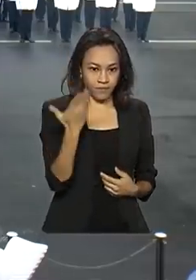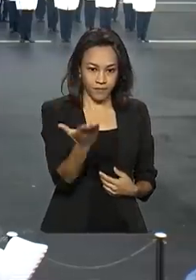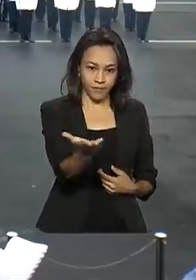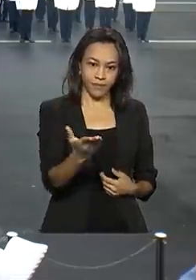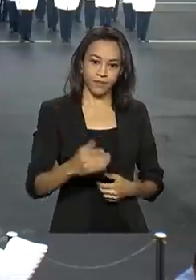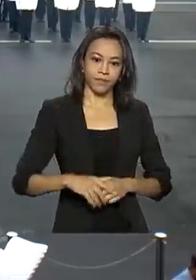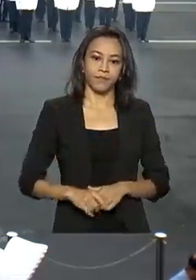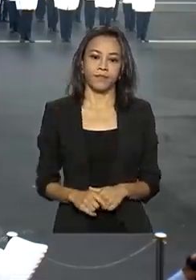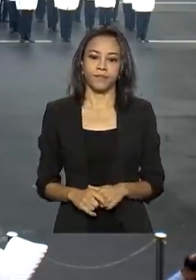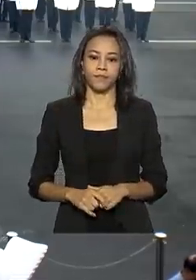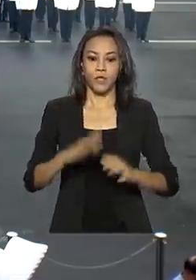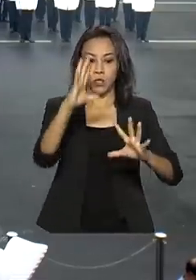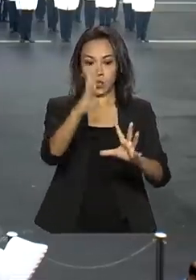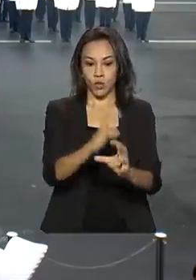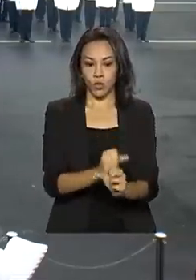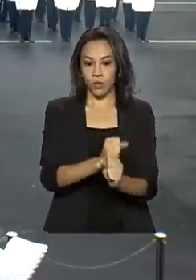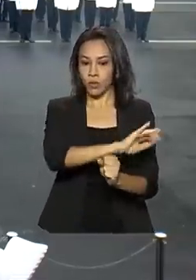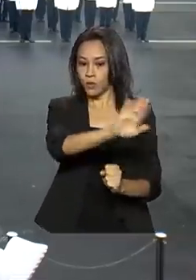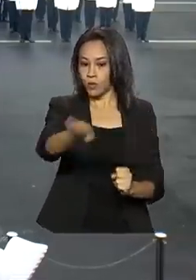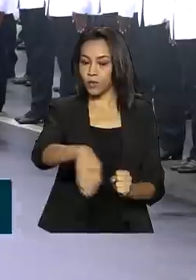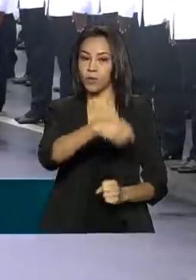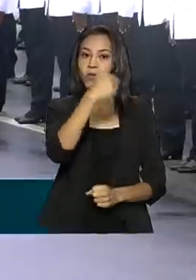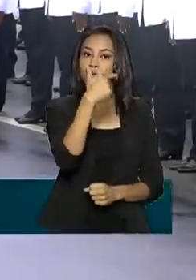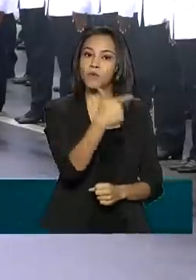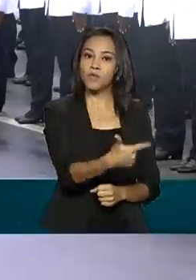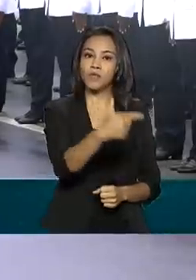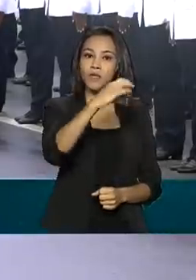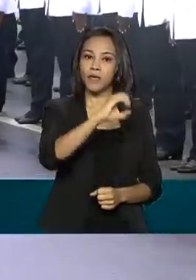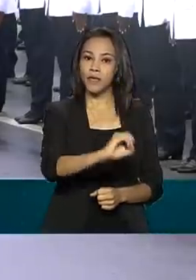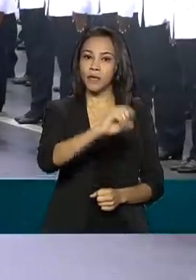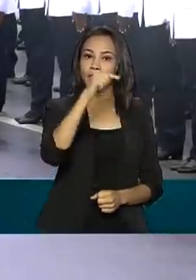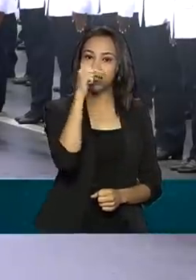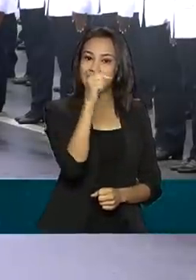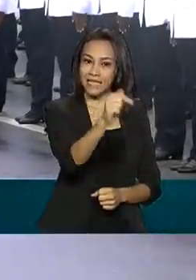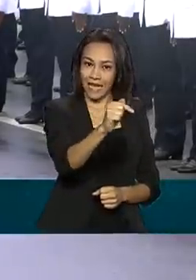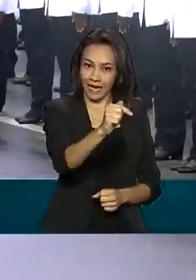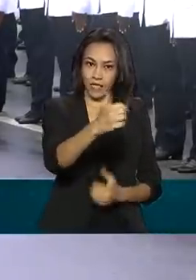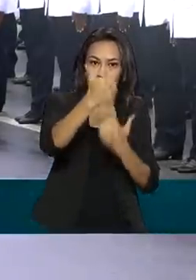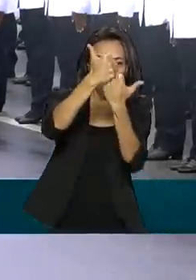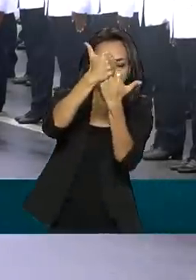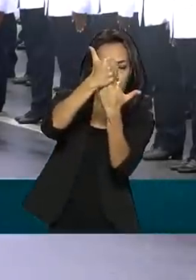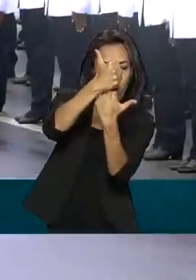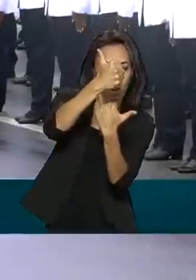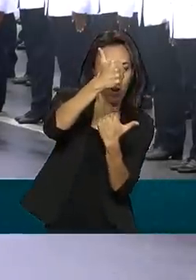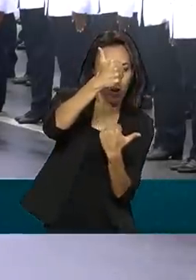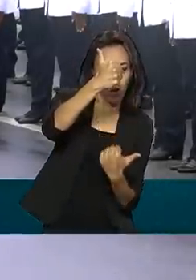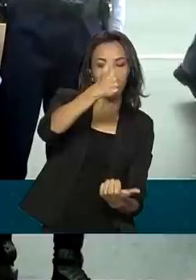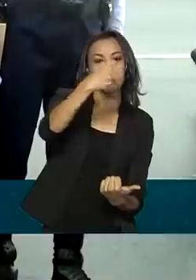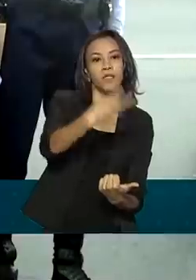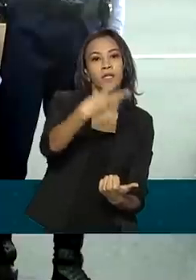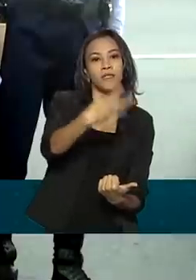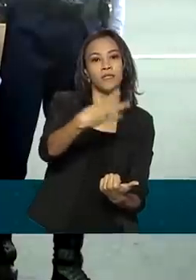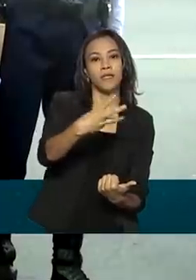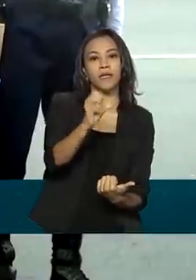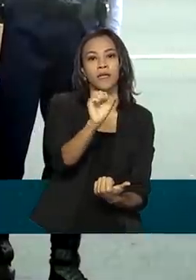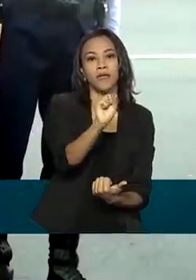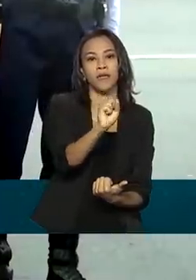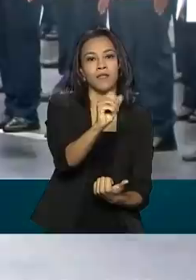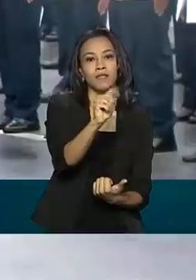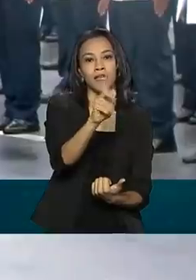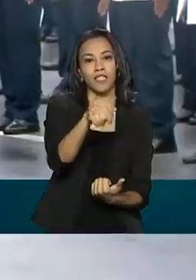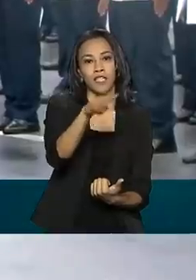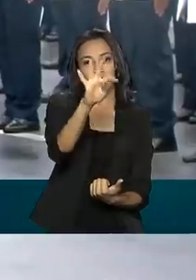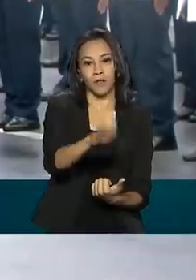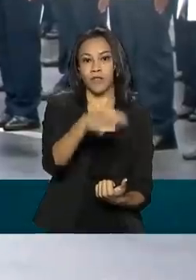Ao todo, 207 militares foram promovidos a graduação de terceiro sargento. 64 mulheres